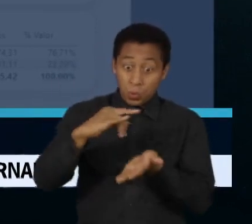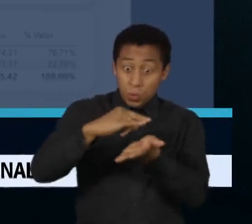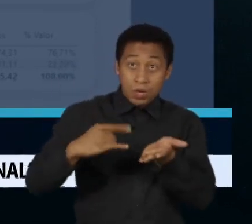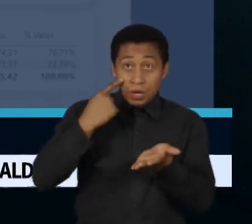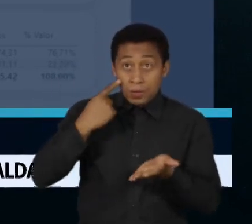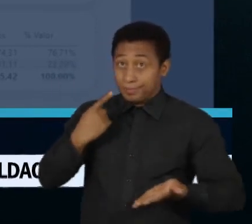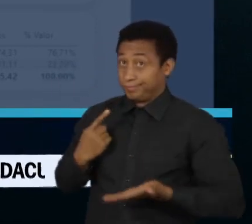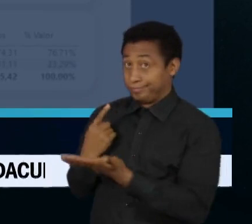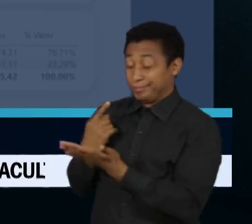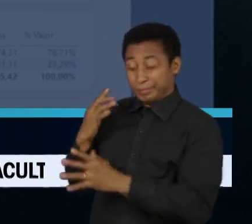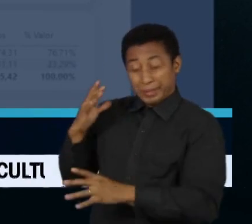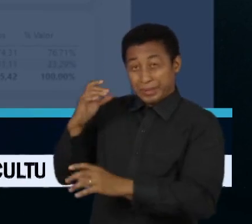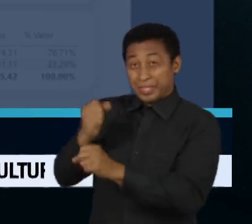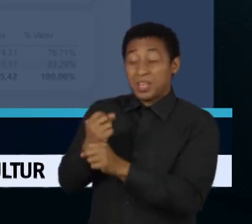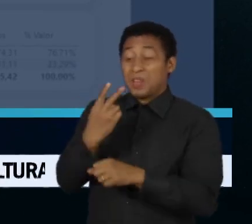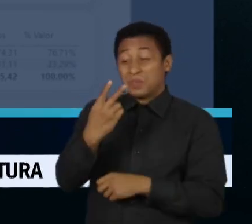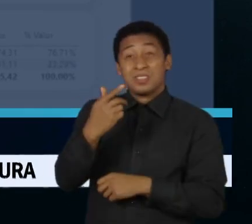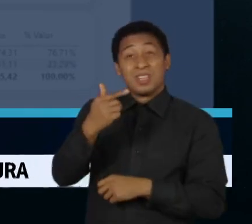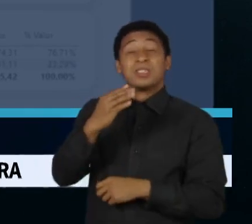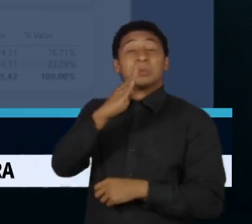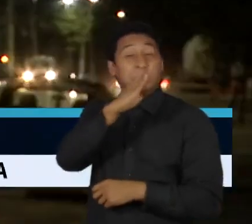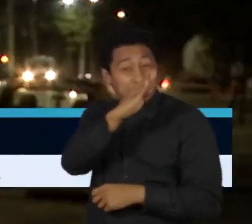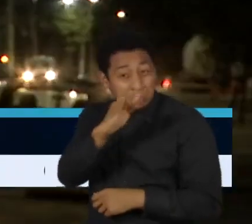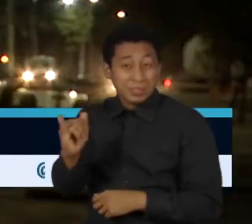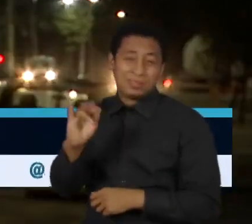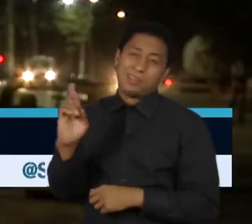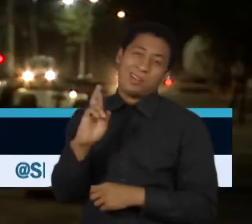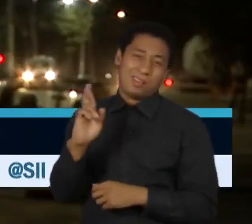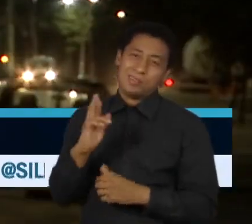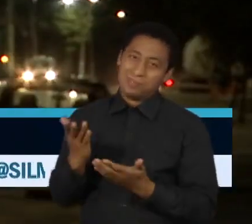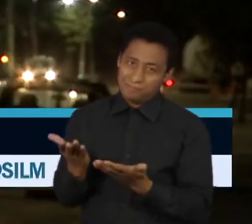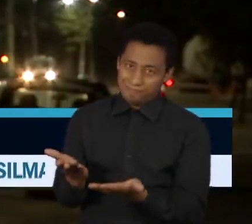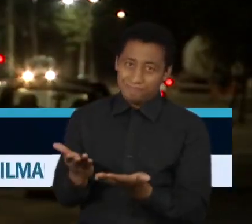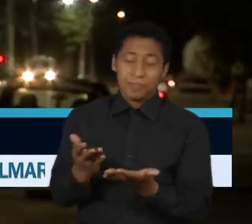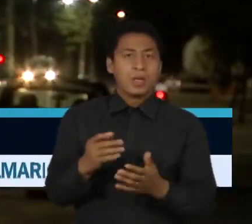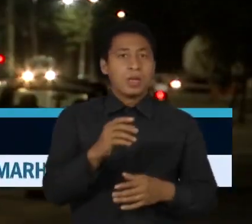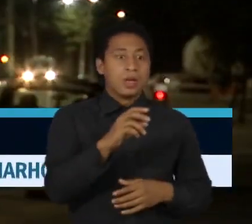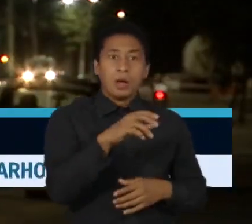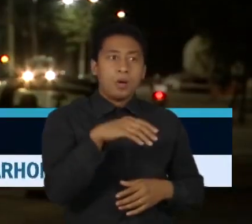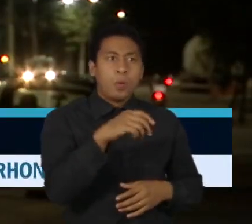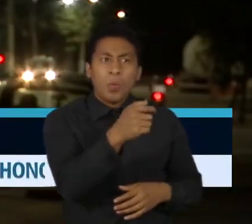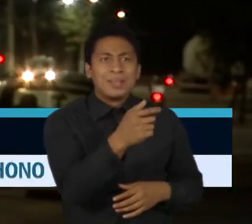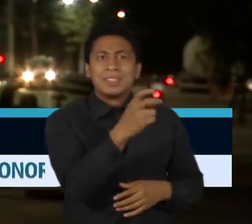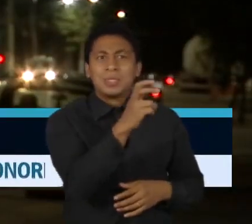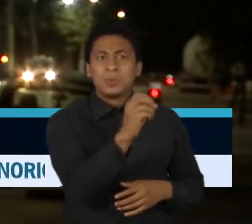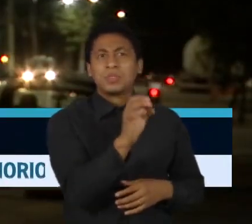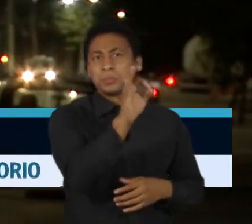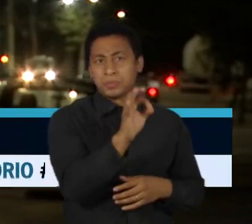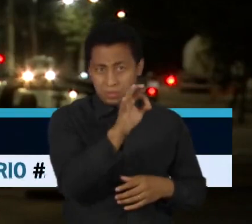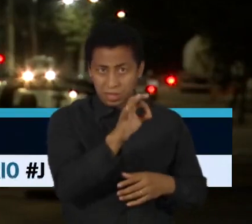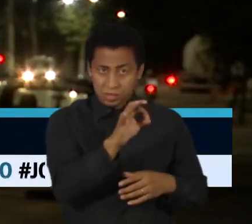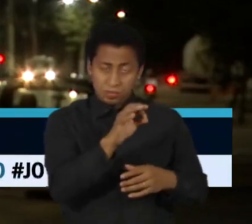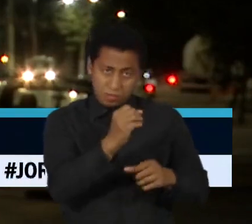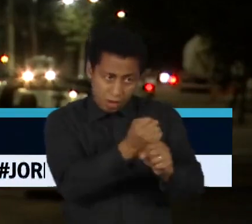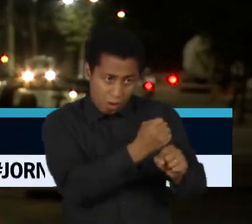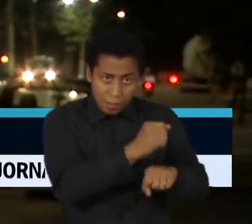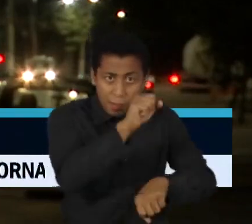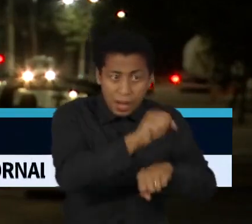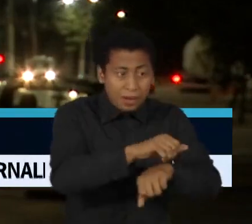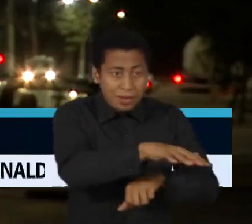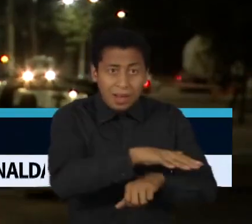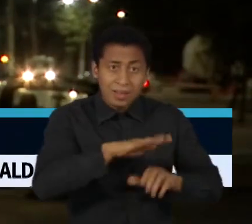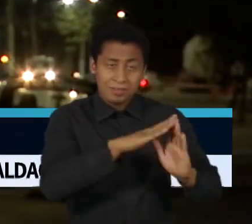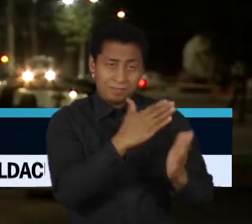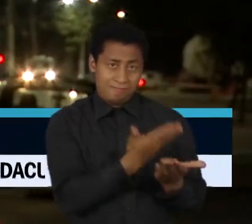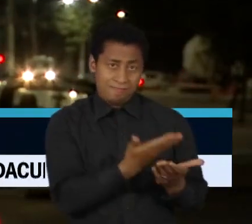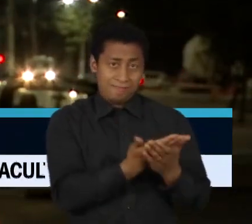ultrapassavam 27 bilhões de reais. Quase a metade dessas obras paradas são da área da educação e sete em cada